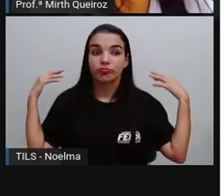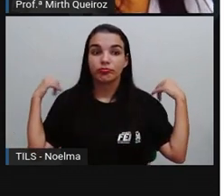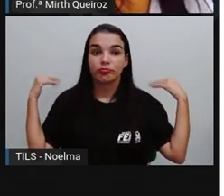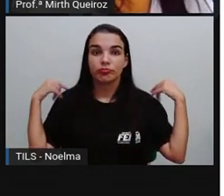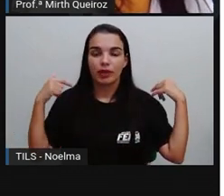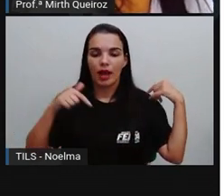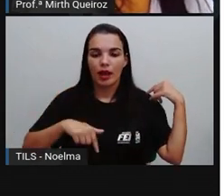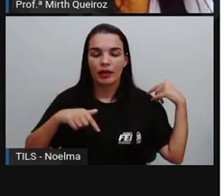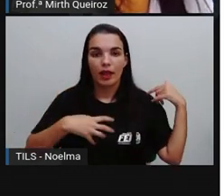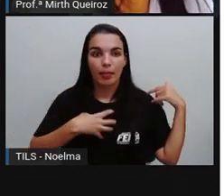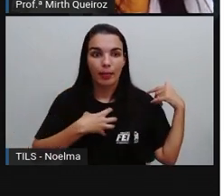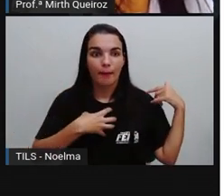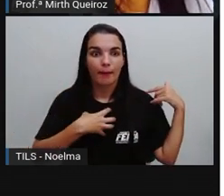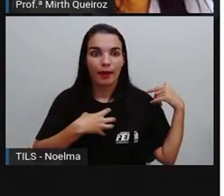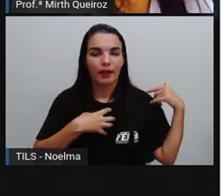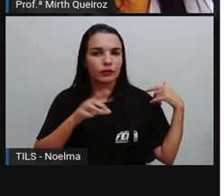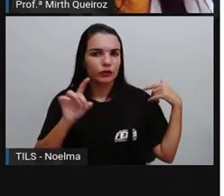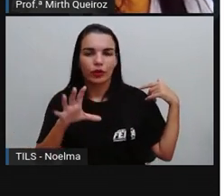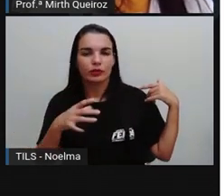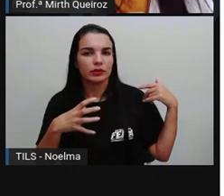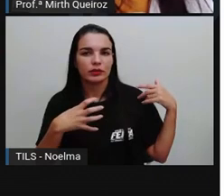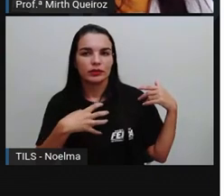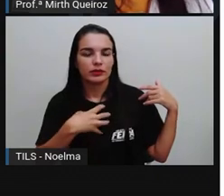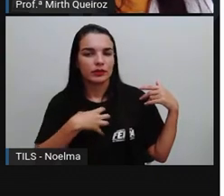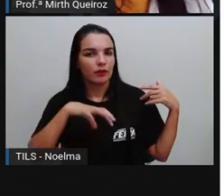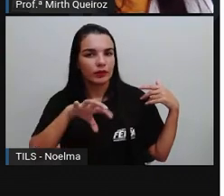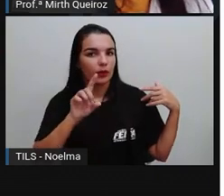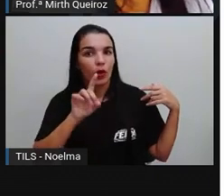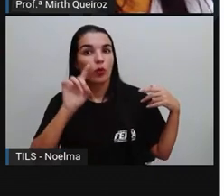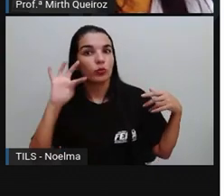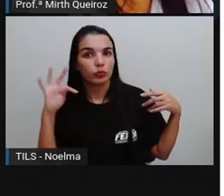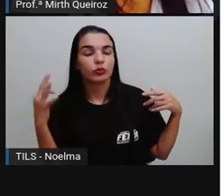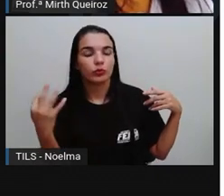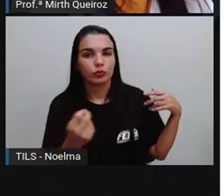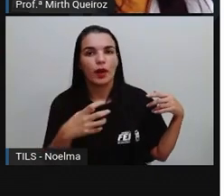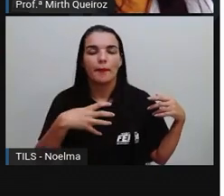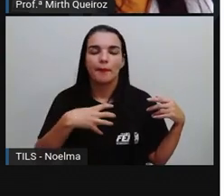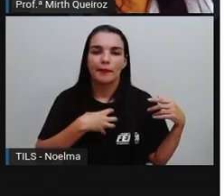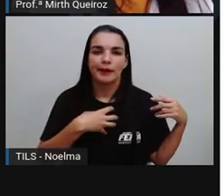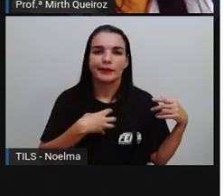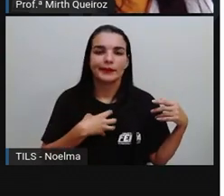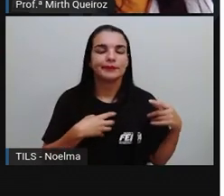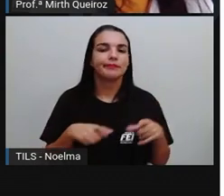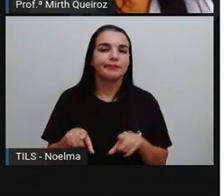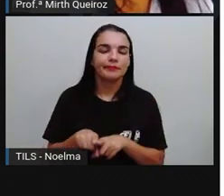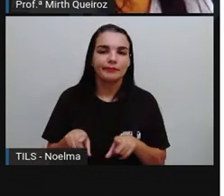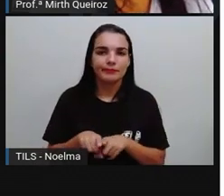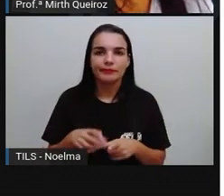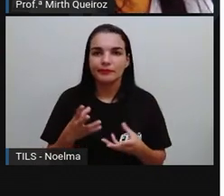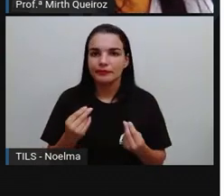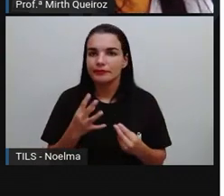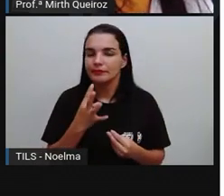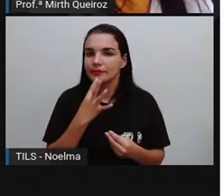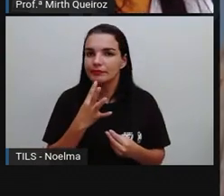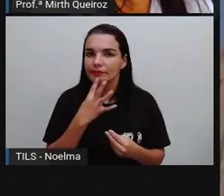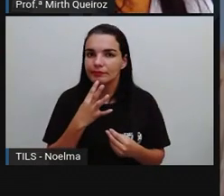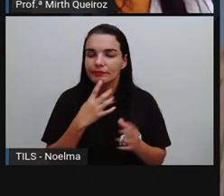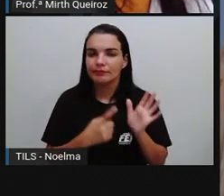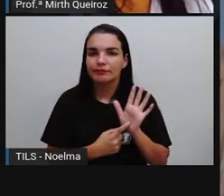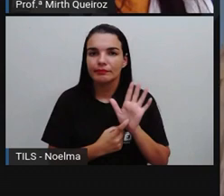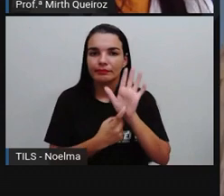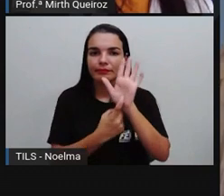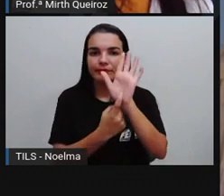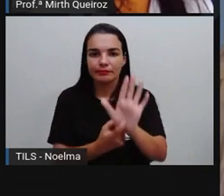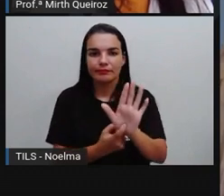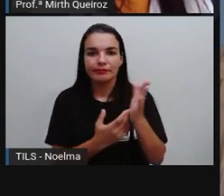da Bahia. A gente não vai dizer só de Salvador, mas da Bahia mesmo. É muito conhecido, representa muito bem a Bahia, porque